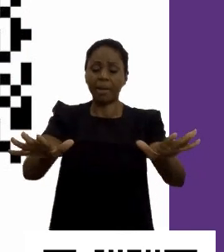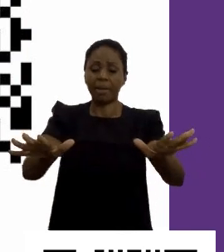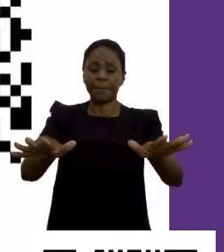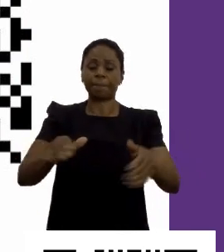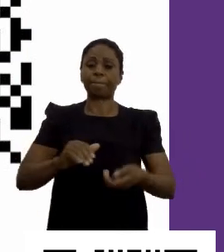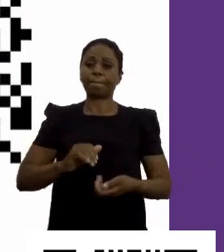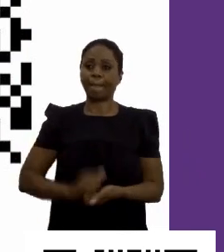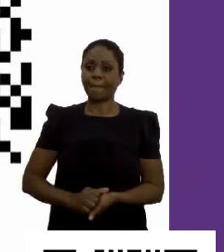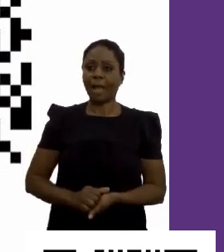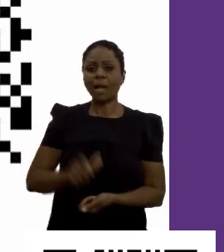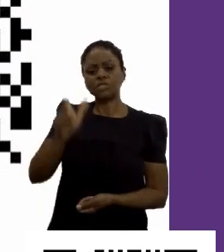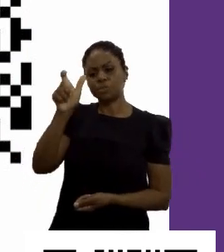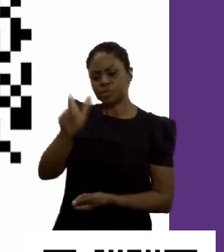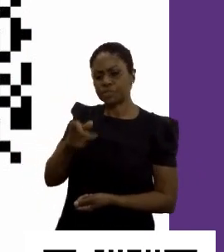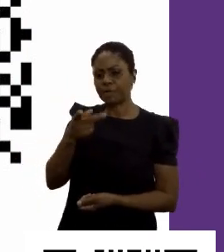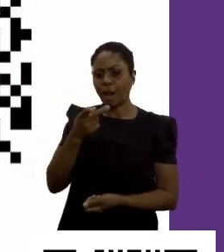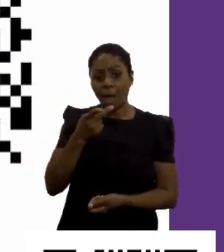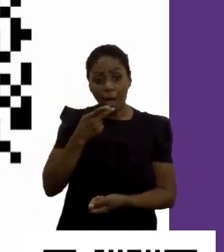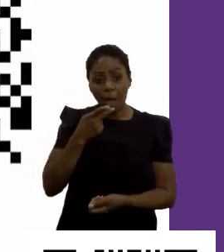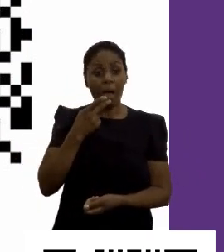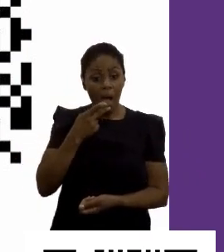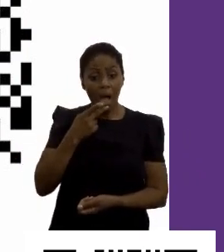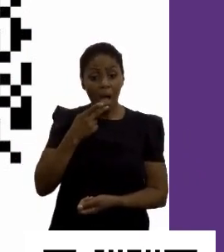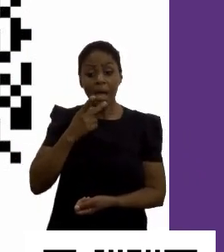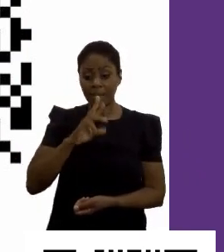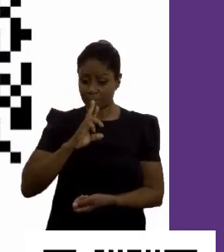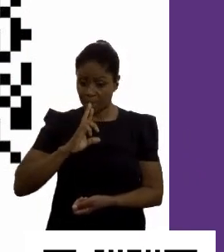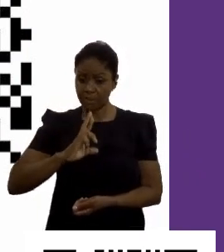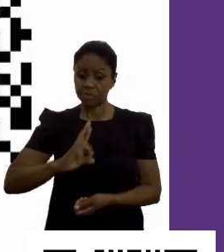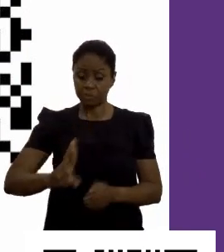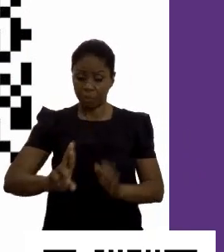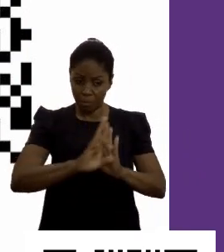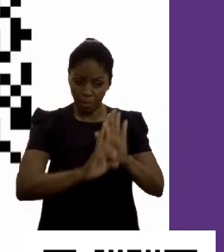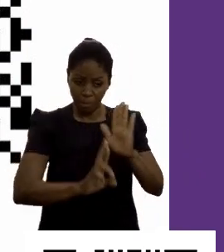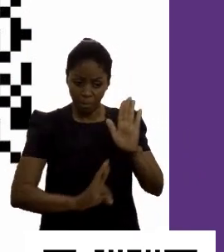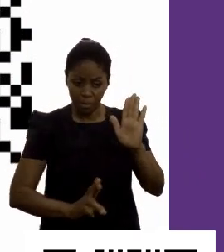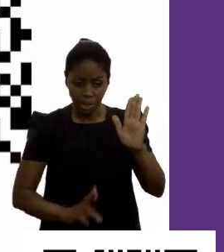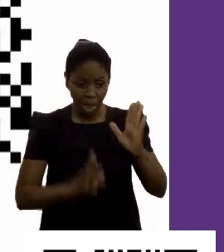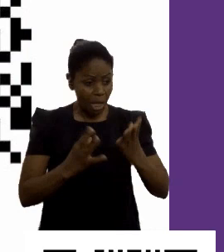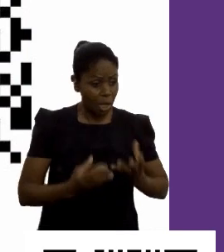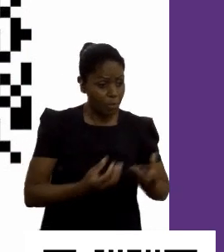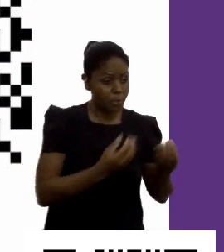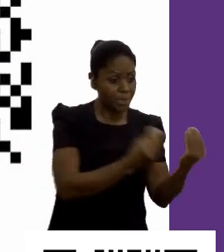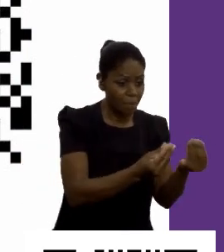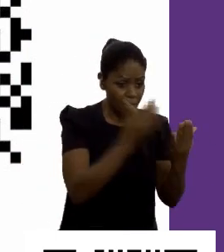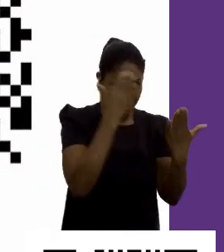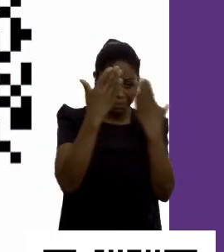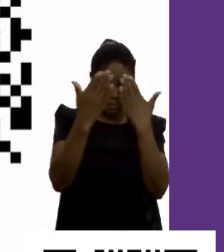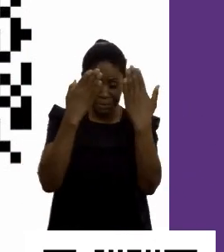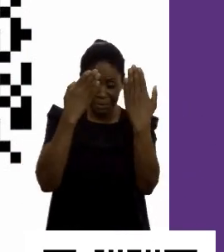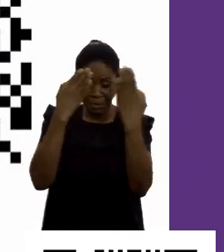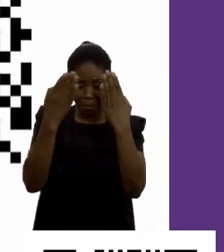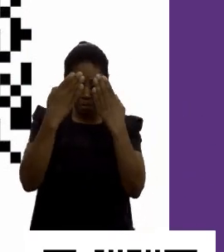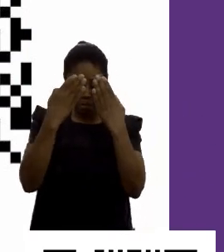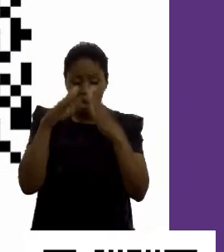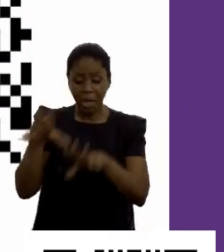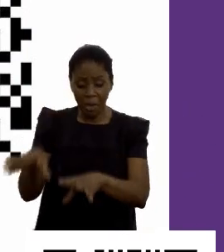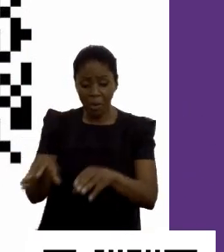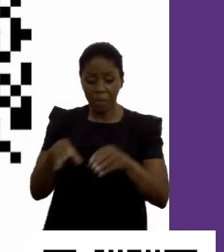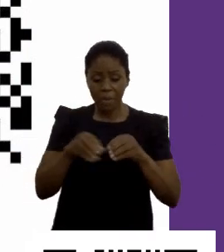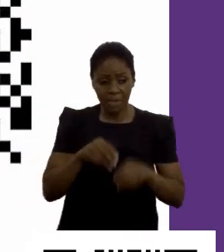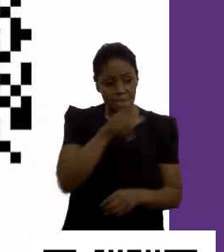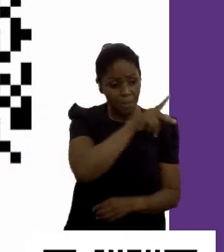Aí, as pessoas dizem assim, não, mas eu peguei esse relatório e eu levei para a minha psicóloga. Olha que maravilha. Peguei o relatório e levei para a minha